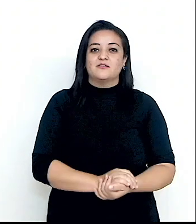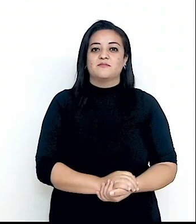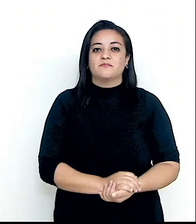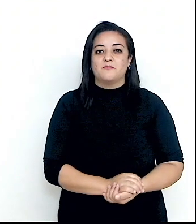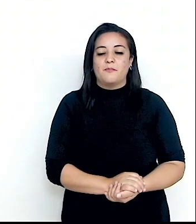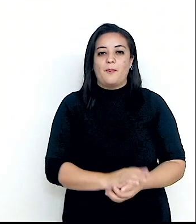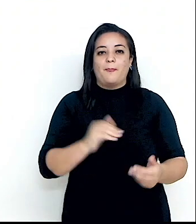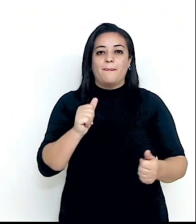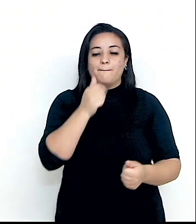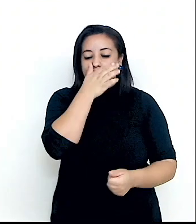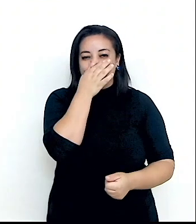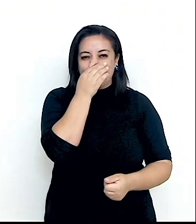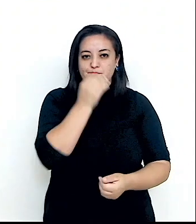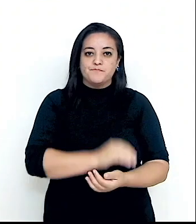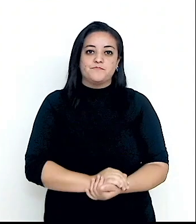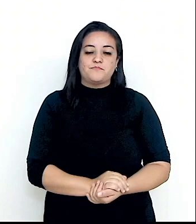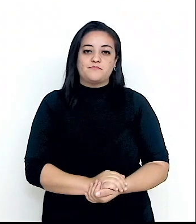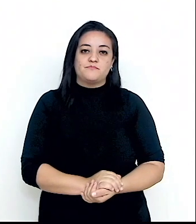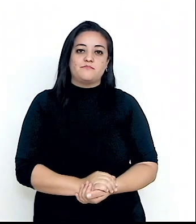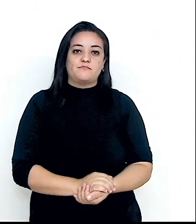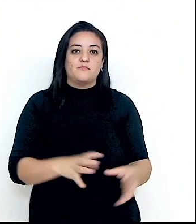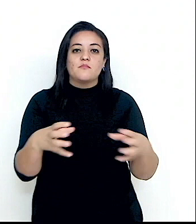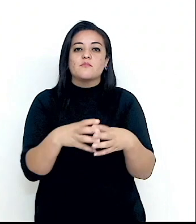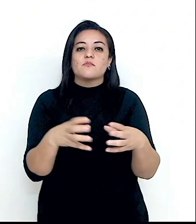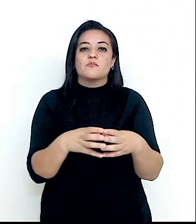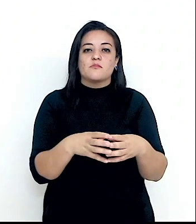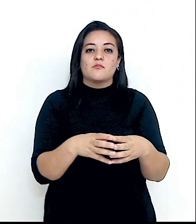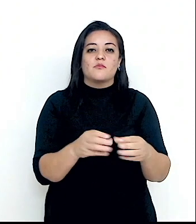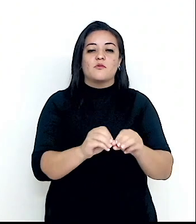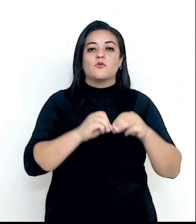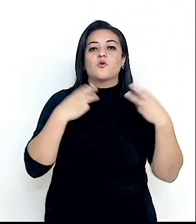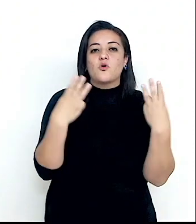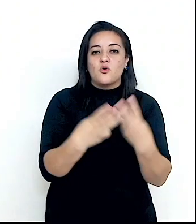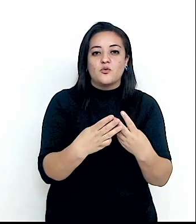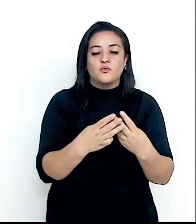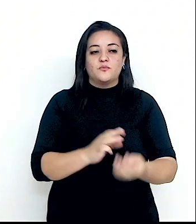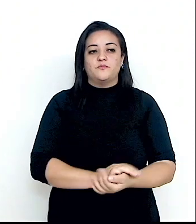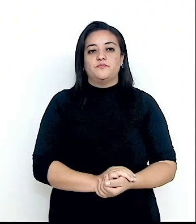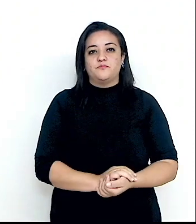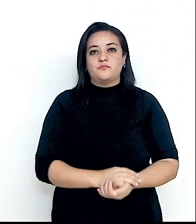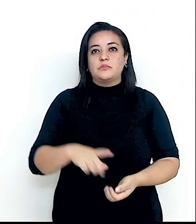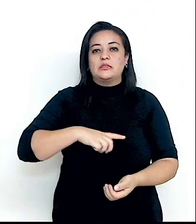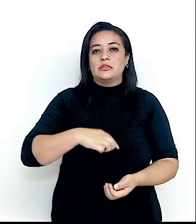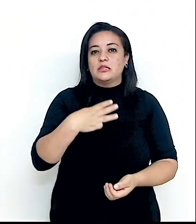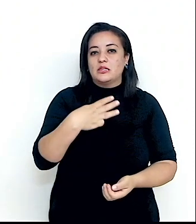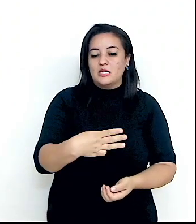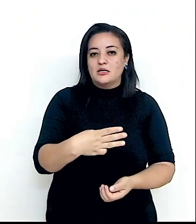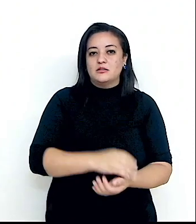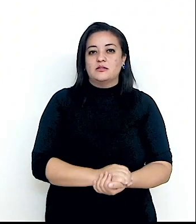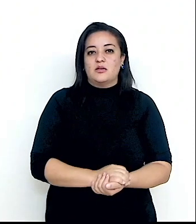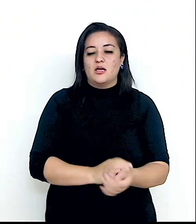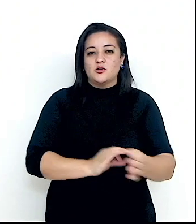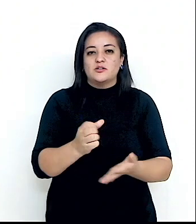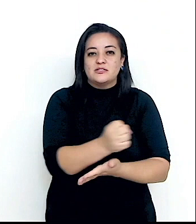árabe e russo. O Departamento de Nações Unidas tem três eixos fundamentais